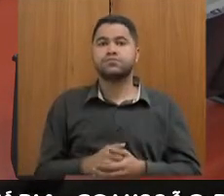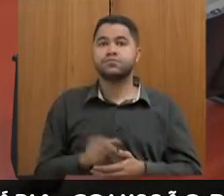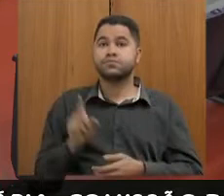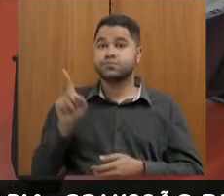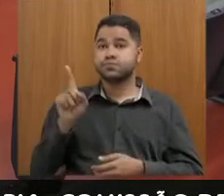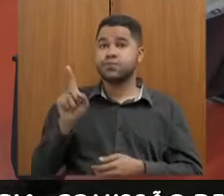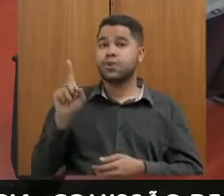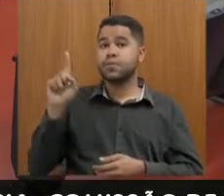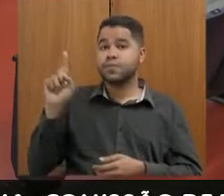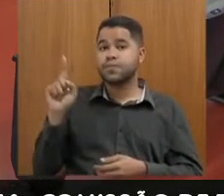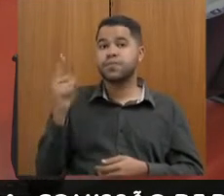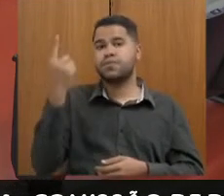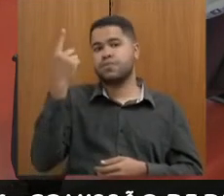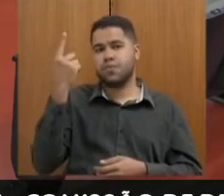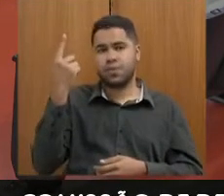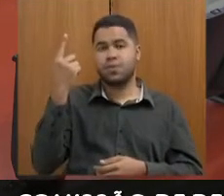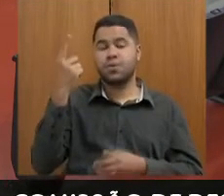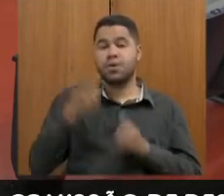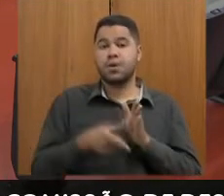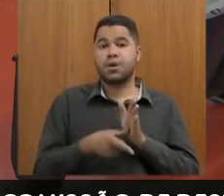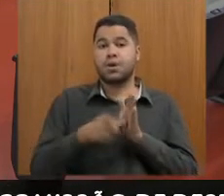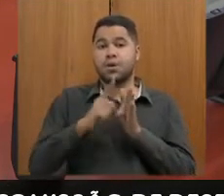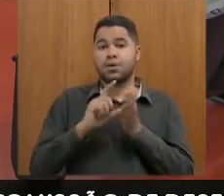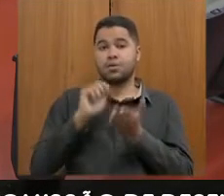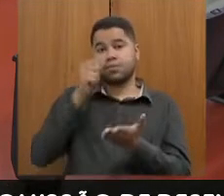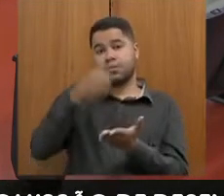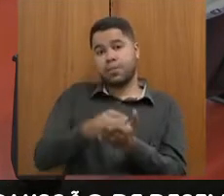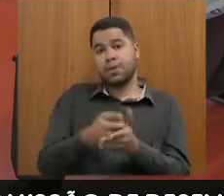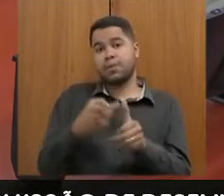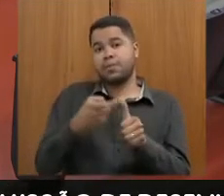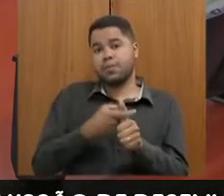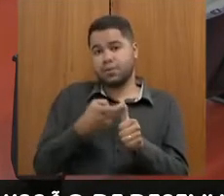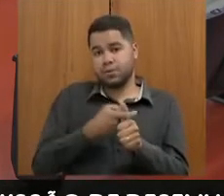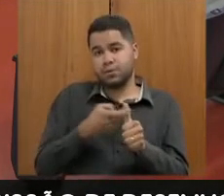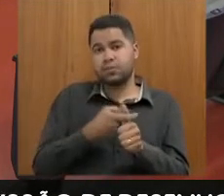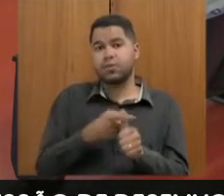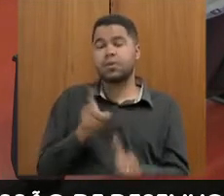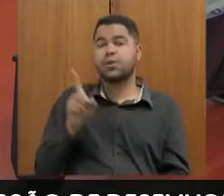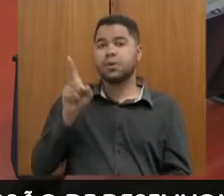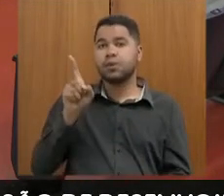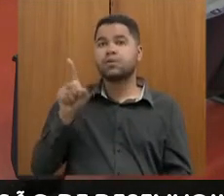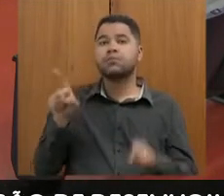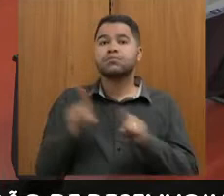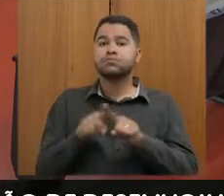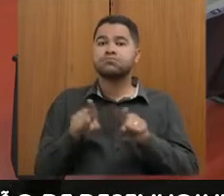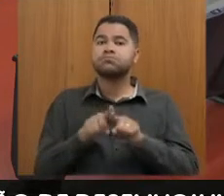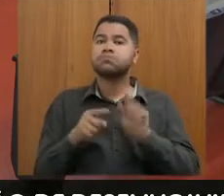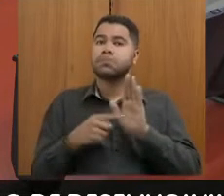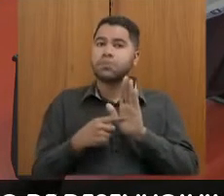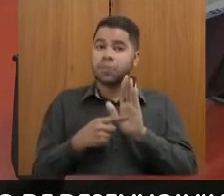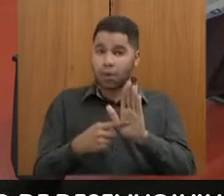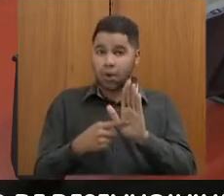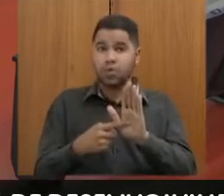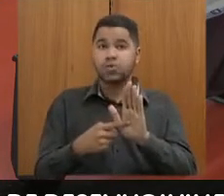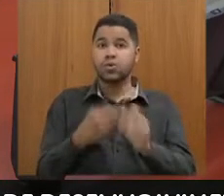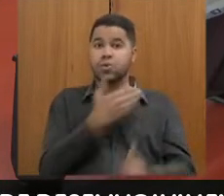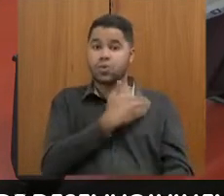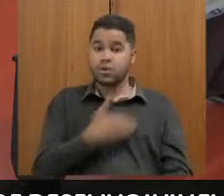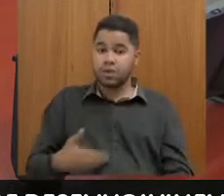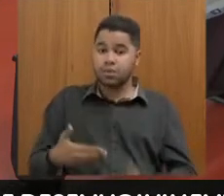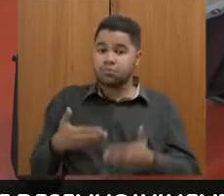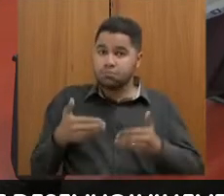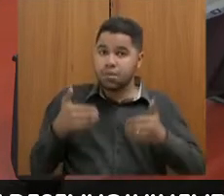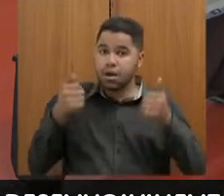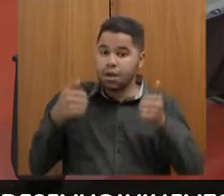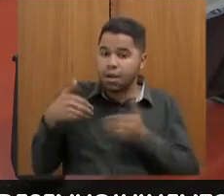primário, que é o resultado antes do pagamento da dívida. Esse resultado também mostra que o Estado vem melhorando cada vez